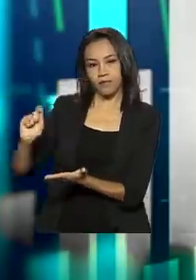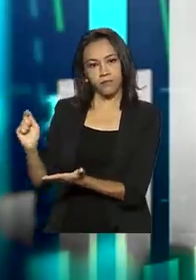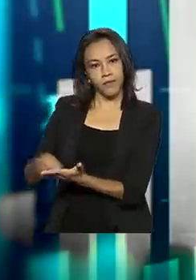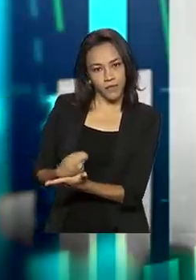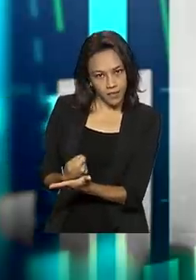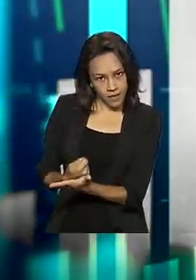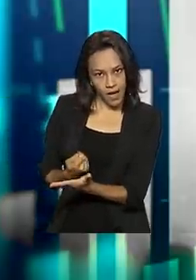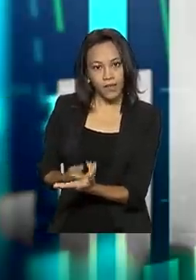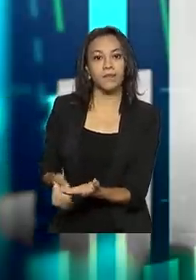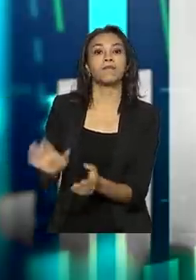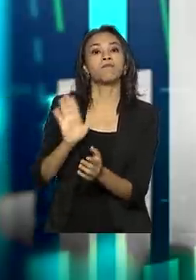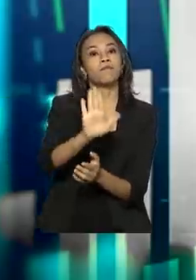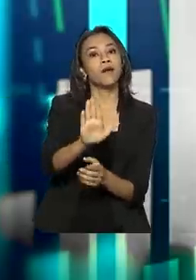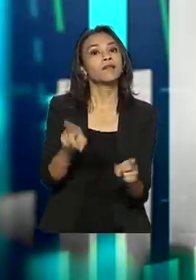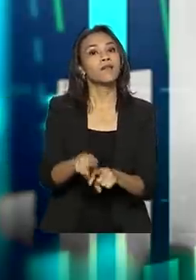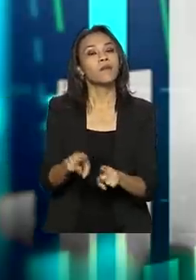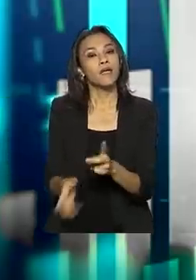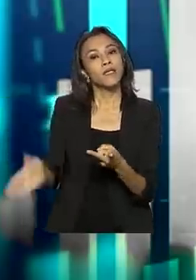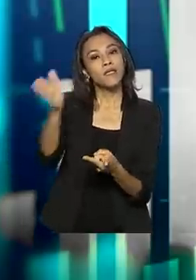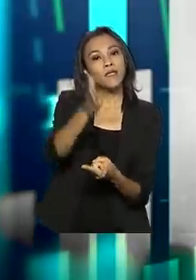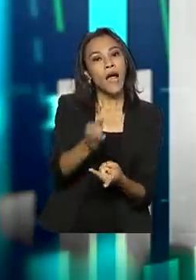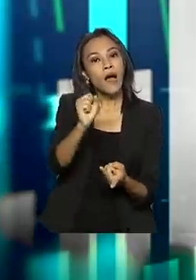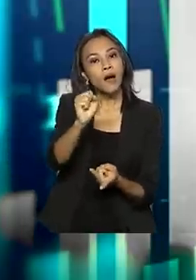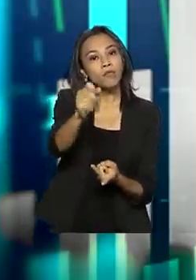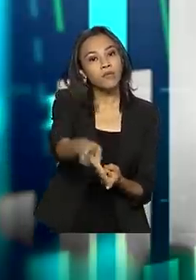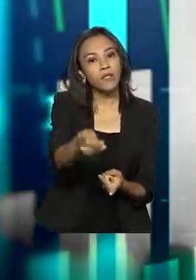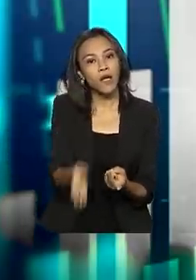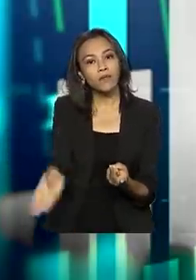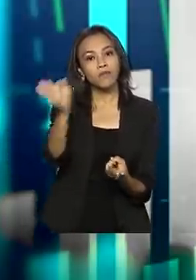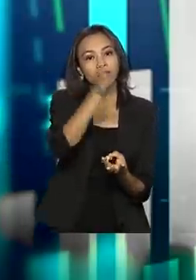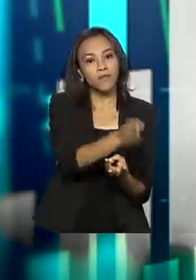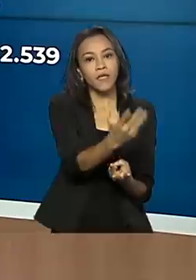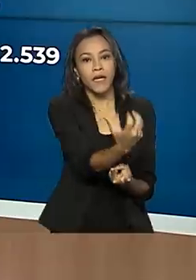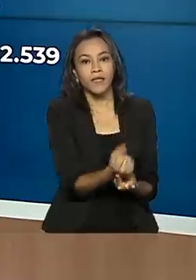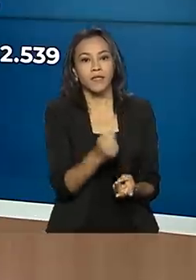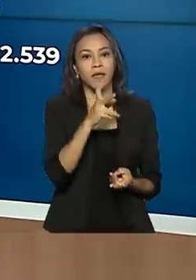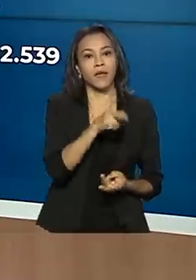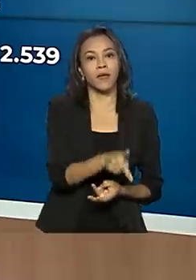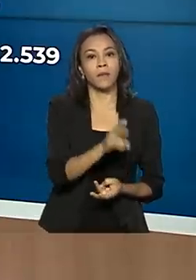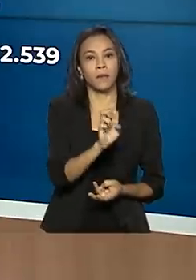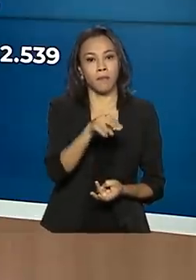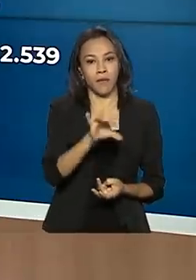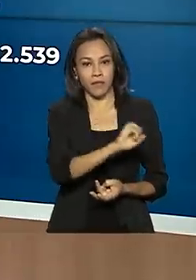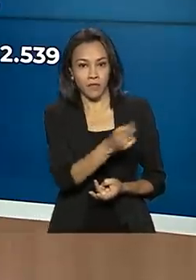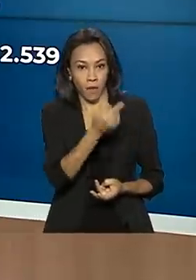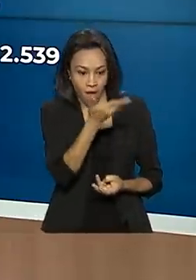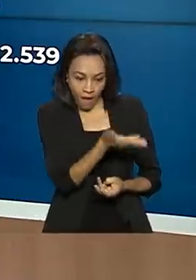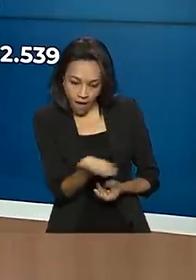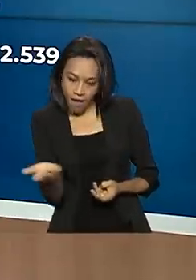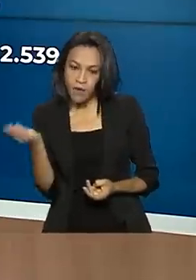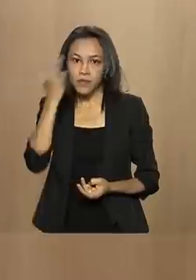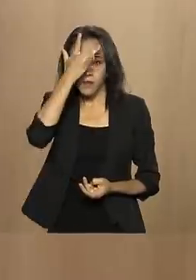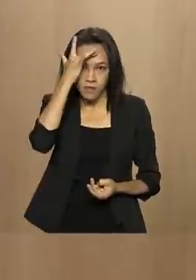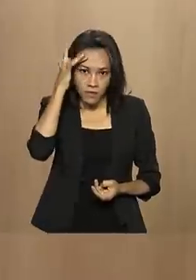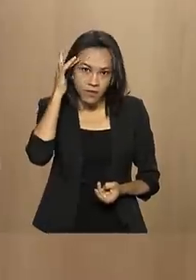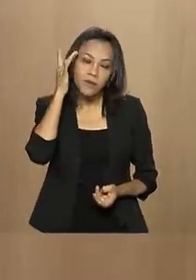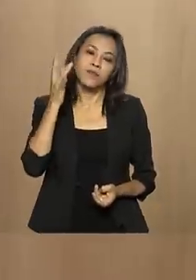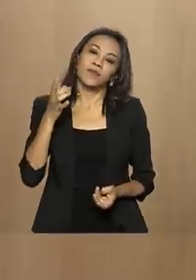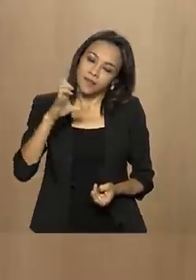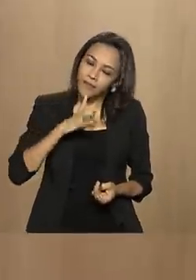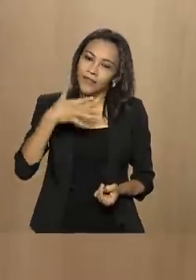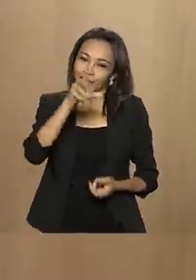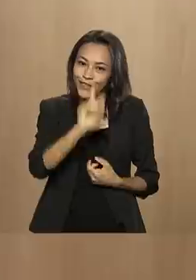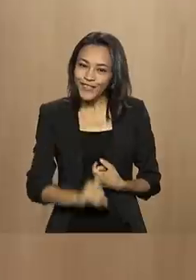carteira assinada. Mas também os aposentados e os pensionistas. Então, todos esses trabalhadores têm